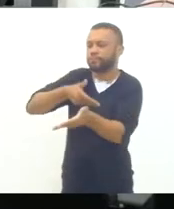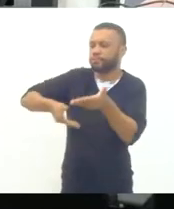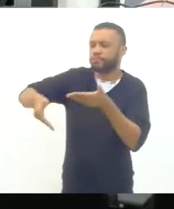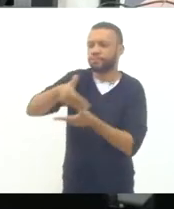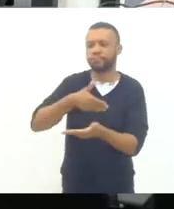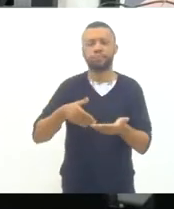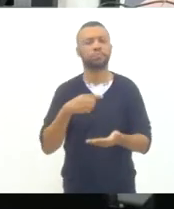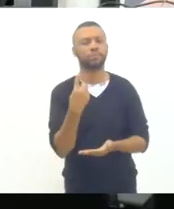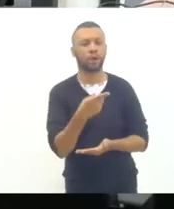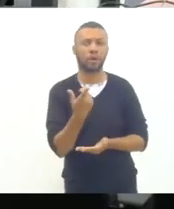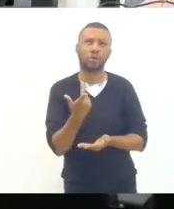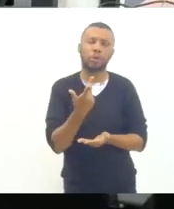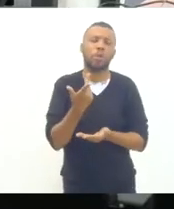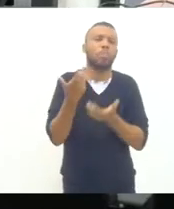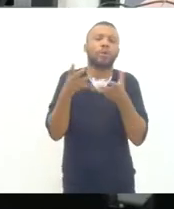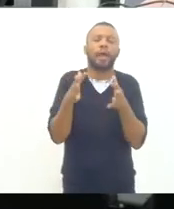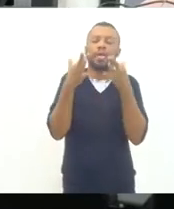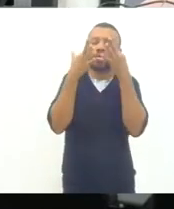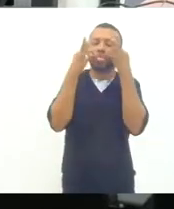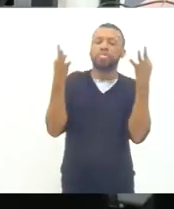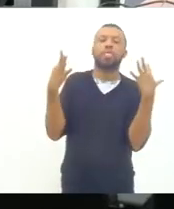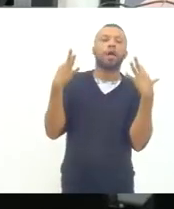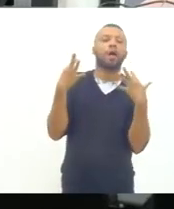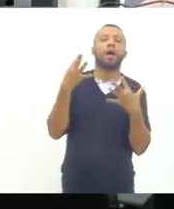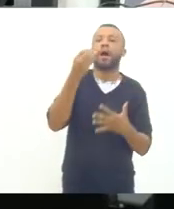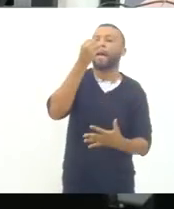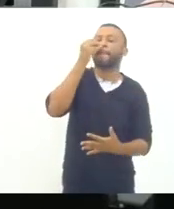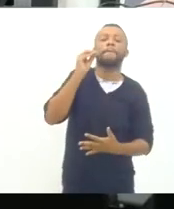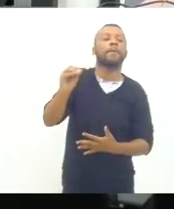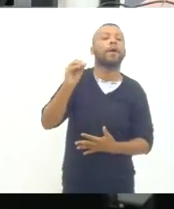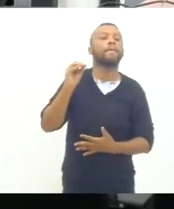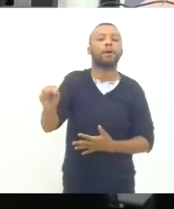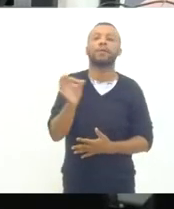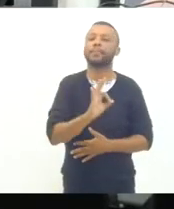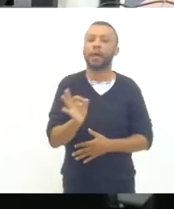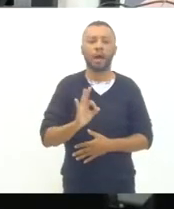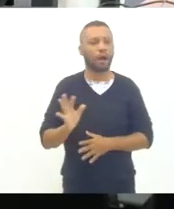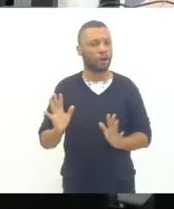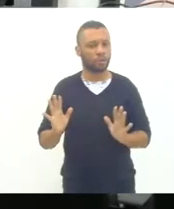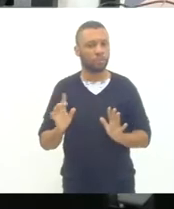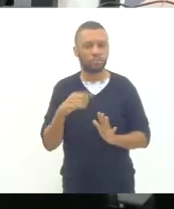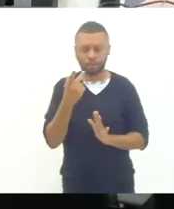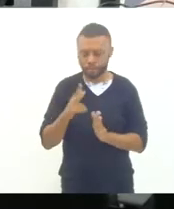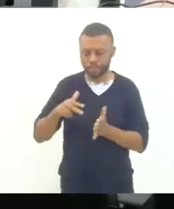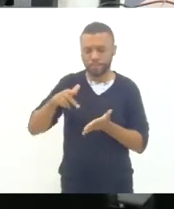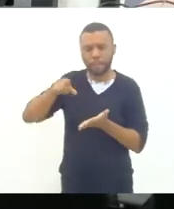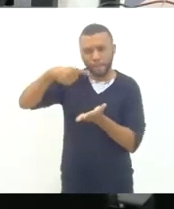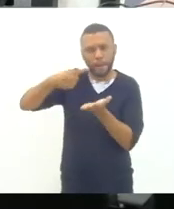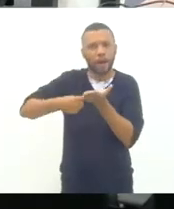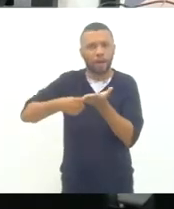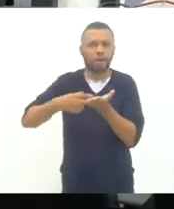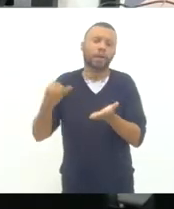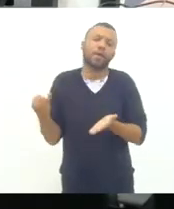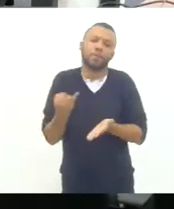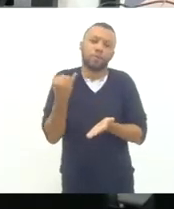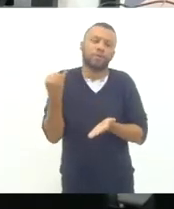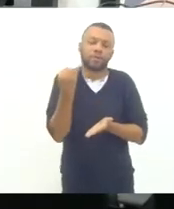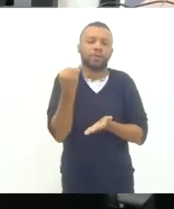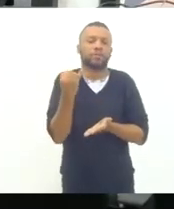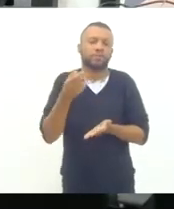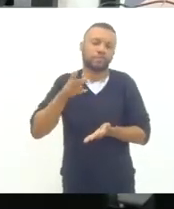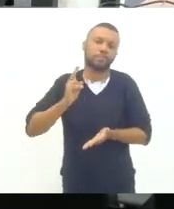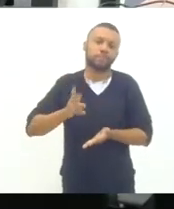não vamos fugir desse dessa essa conversa que é muito importante constante